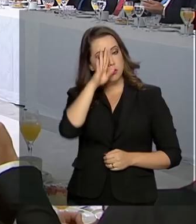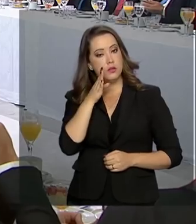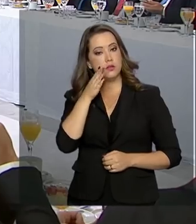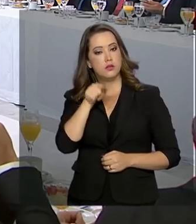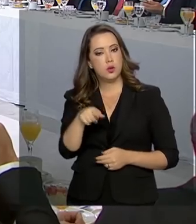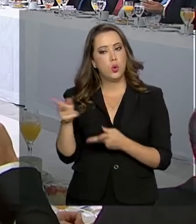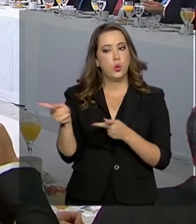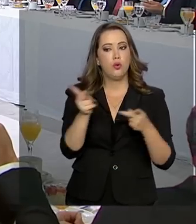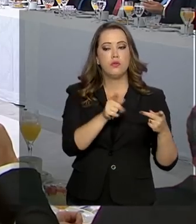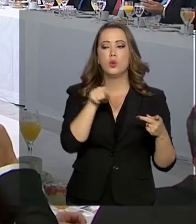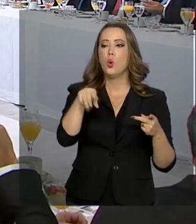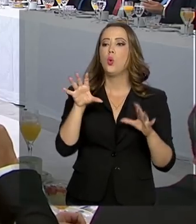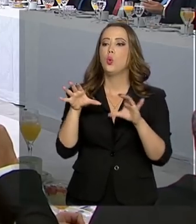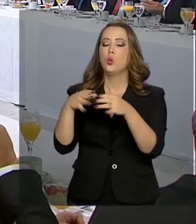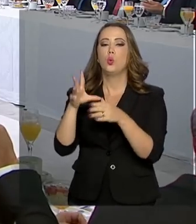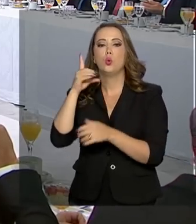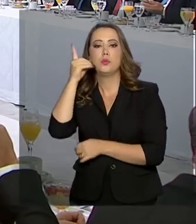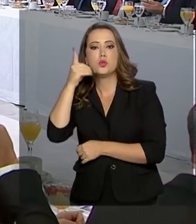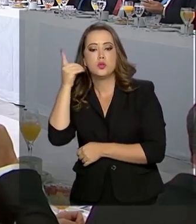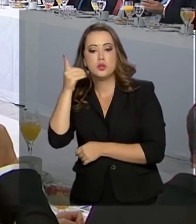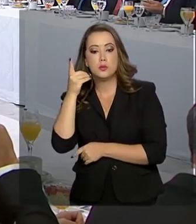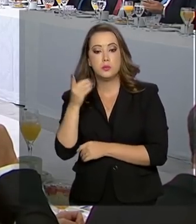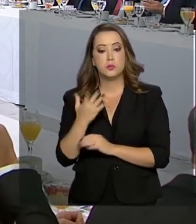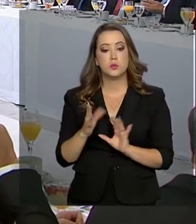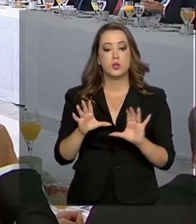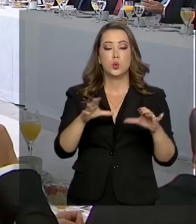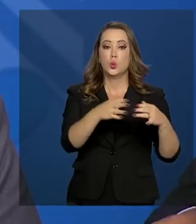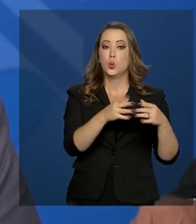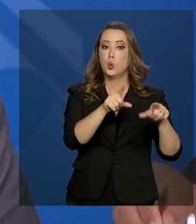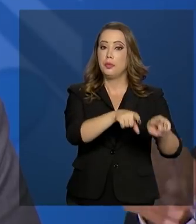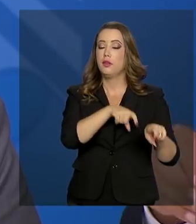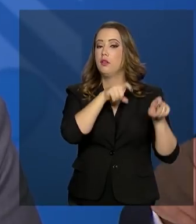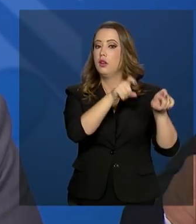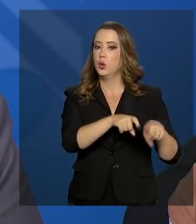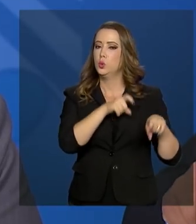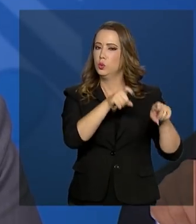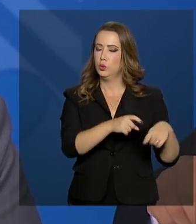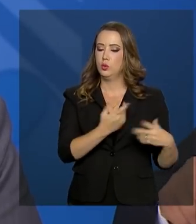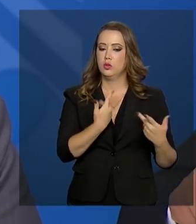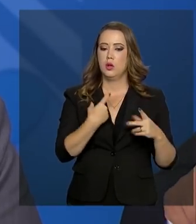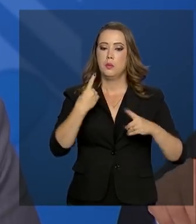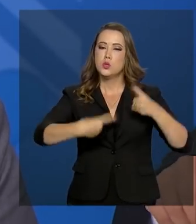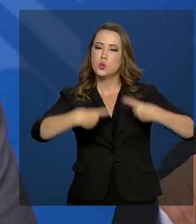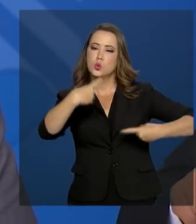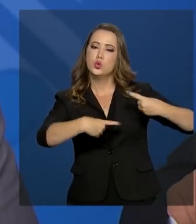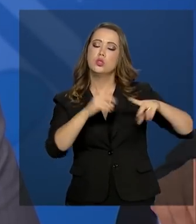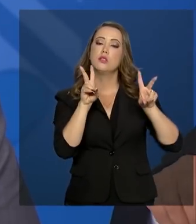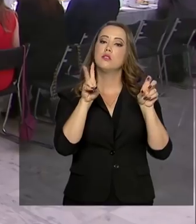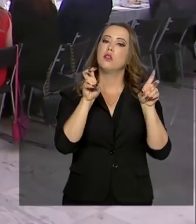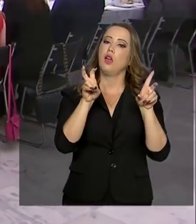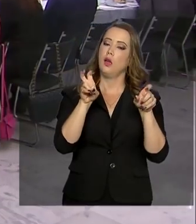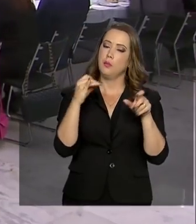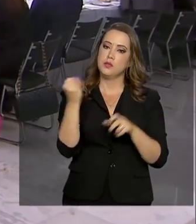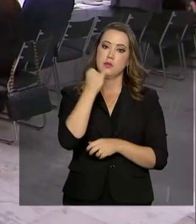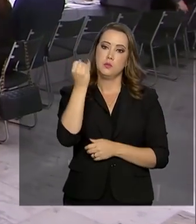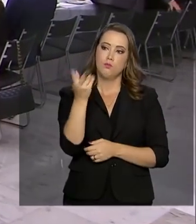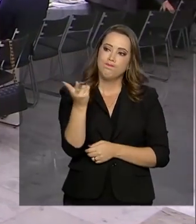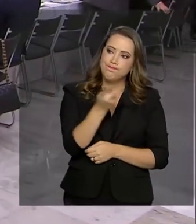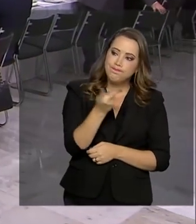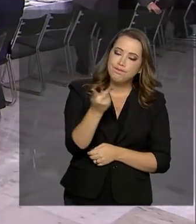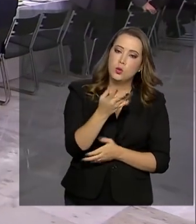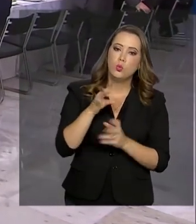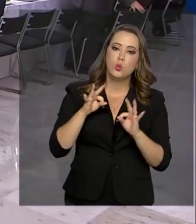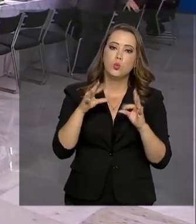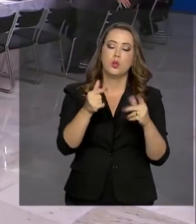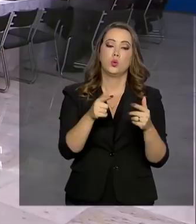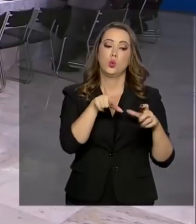convidou os deputados da Frente Parlamentar da Agricultura para debater temas de interesse comum entre ruralistas